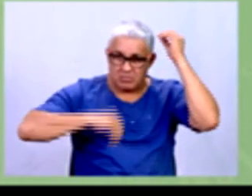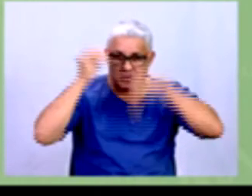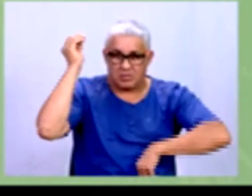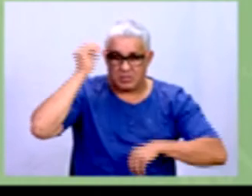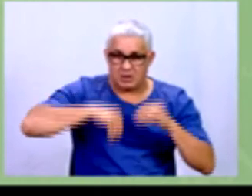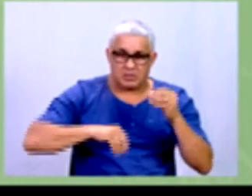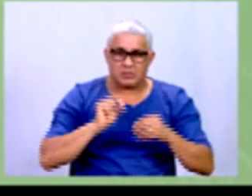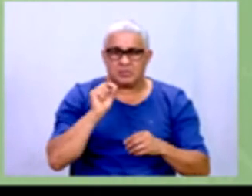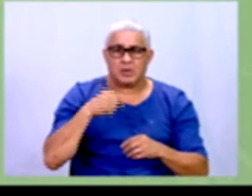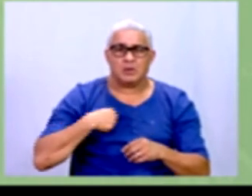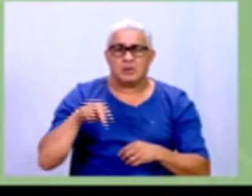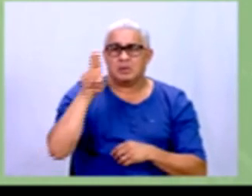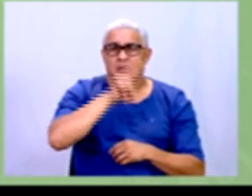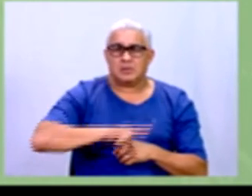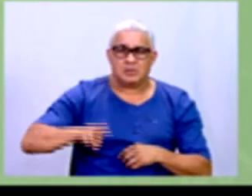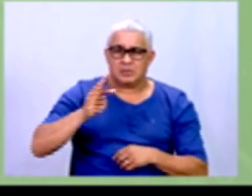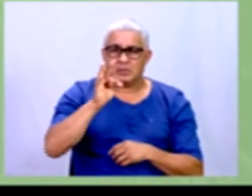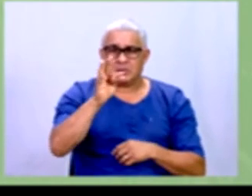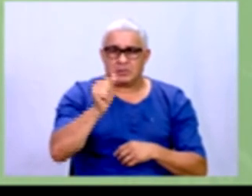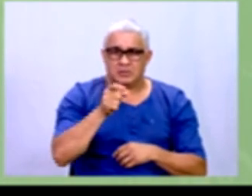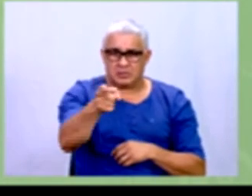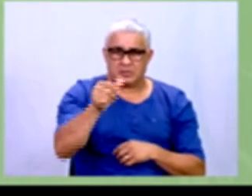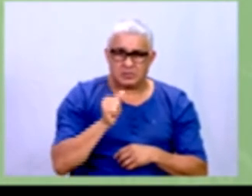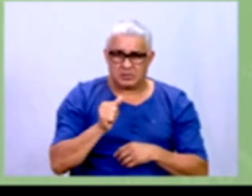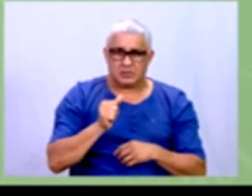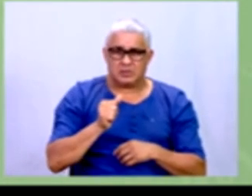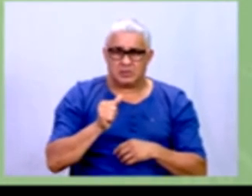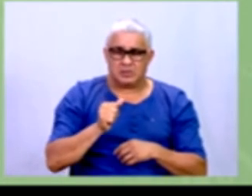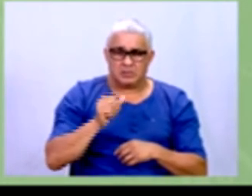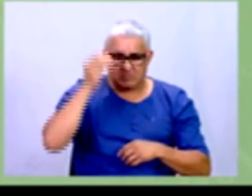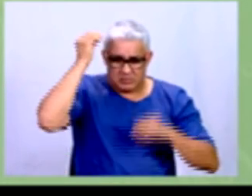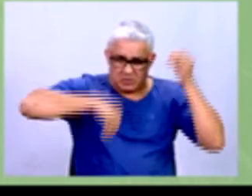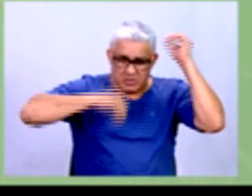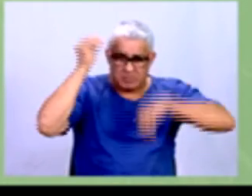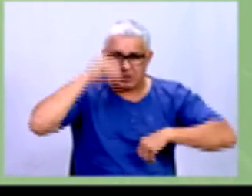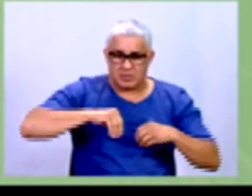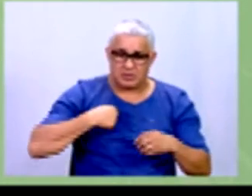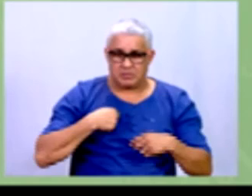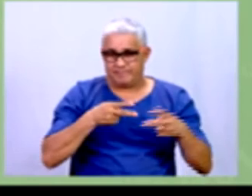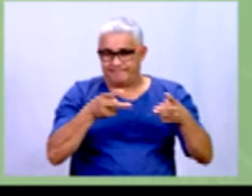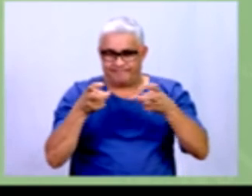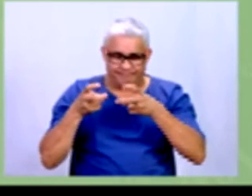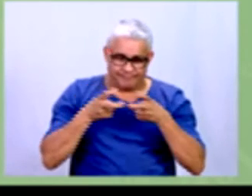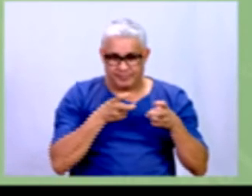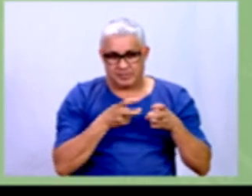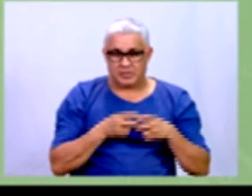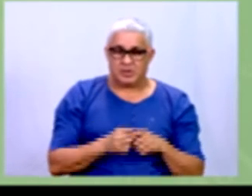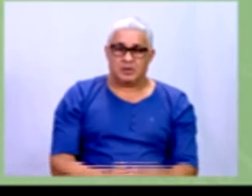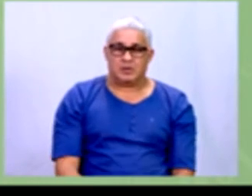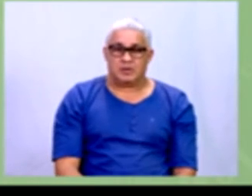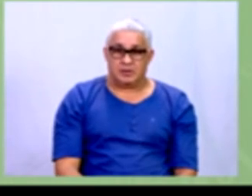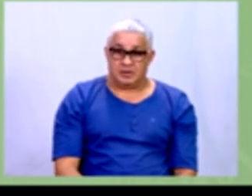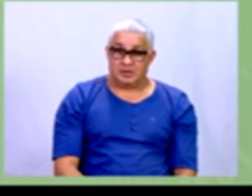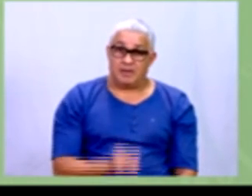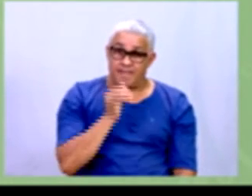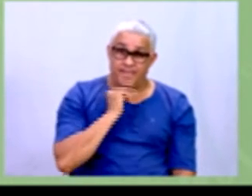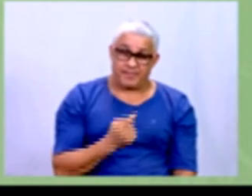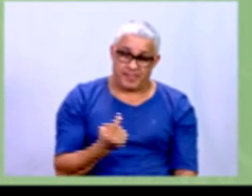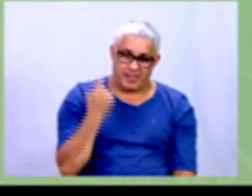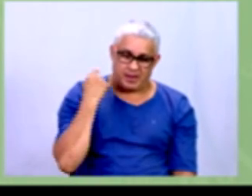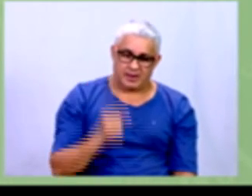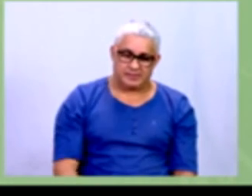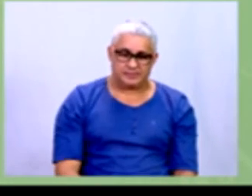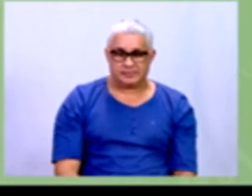coeficiente e a taxa de evasão escolar observados? Nós vimos lá no nosso exemplo que a taxa,